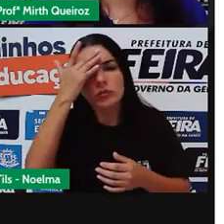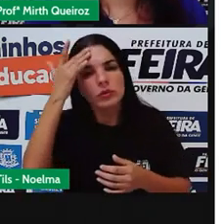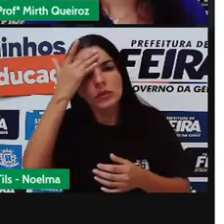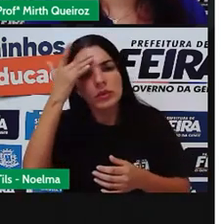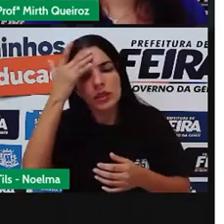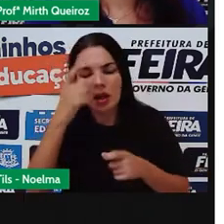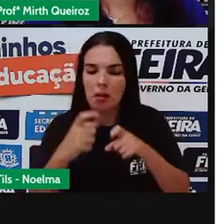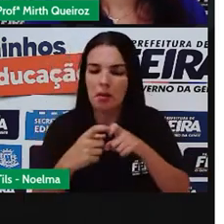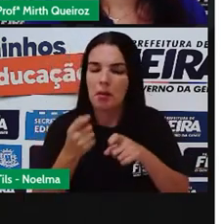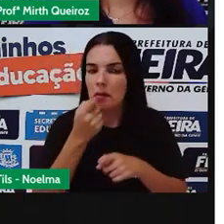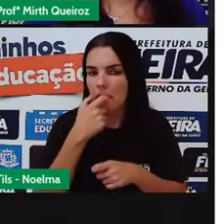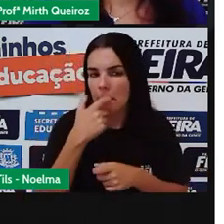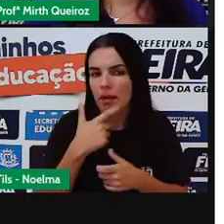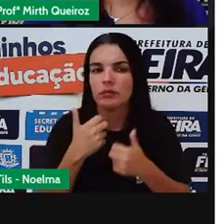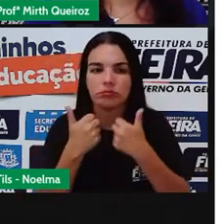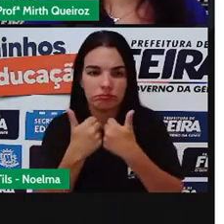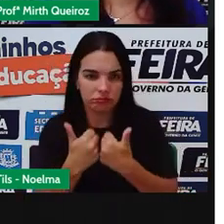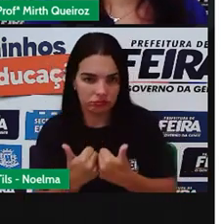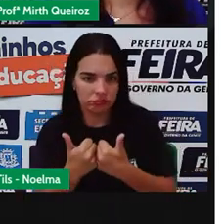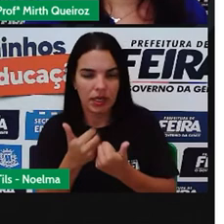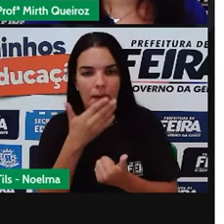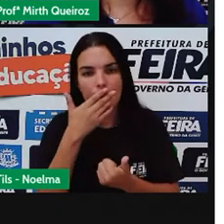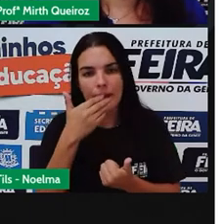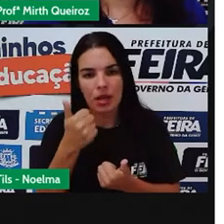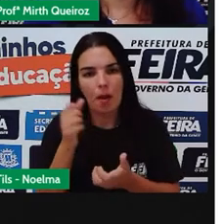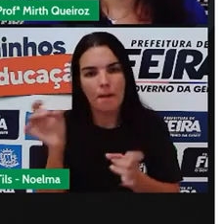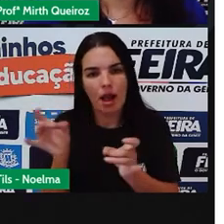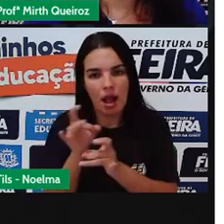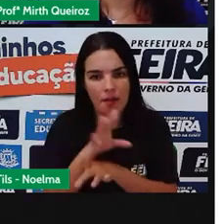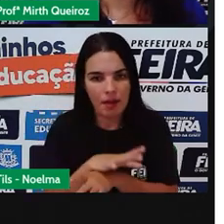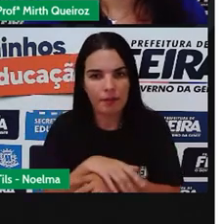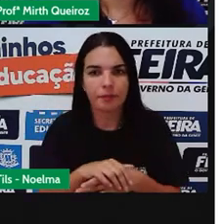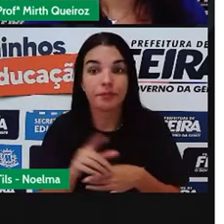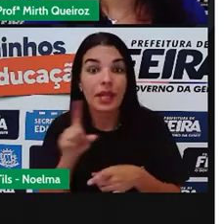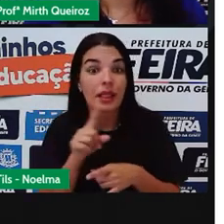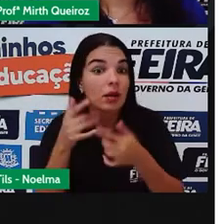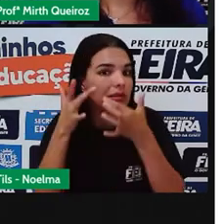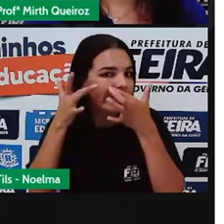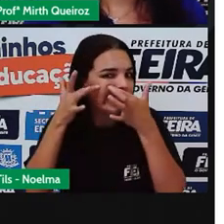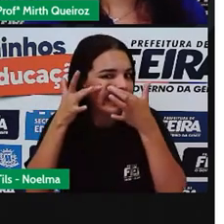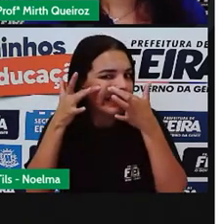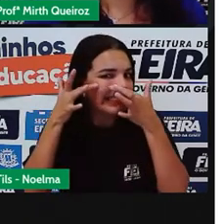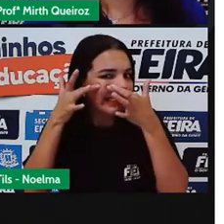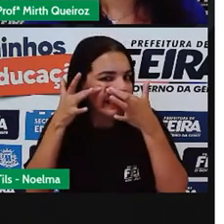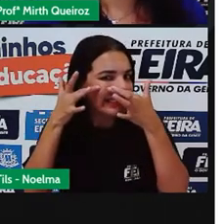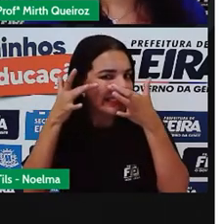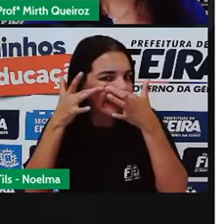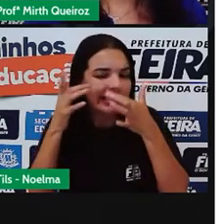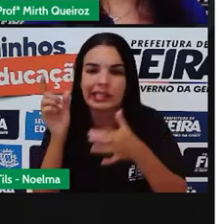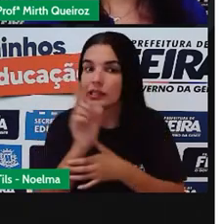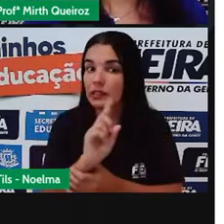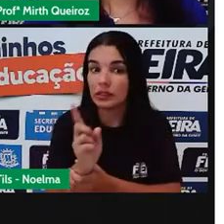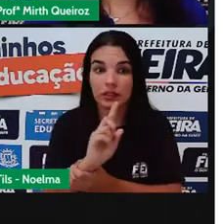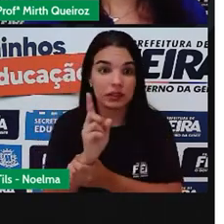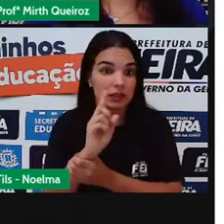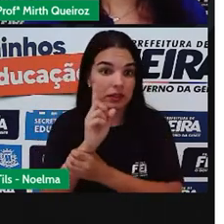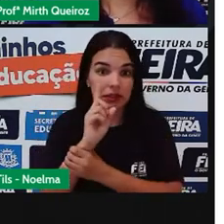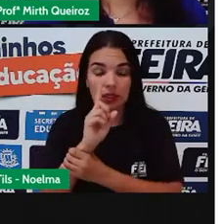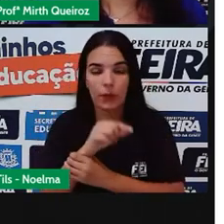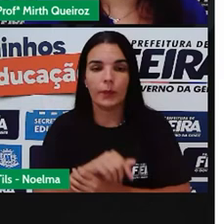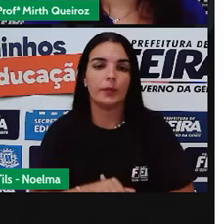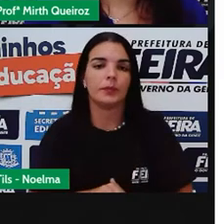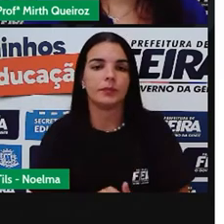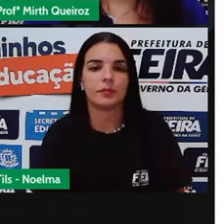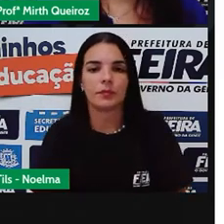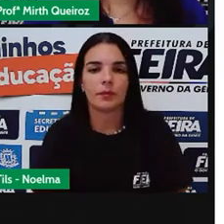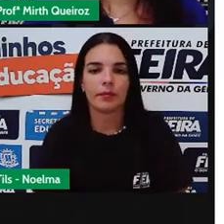medicamento, alguma coisa ali, para acabar com esse problema. Mas não é, não se deve espremer cravos